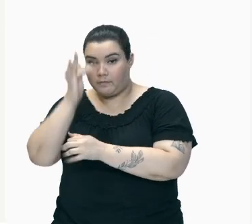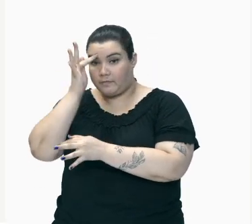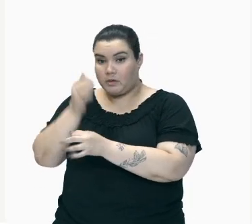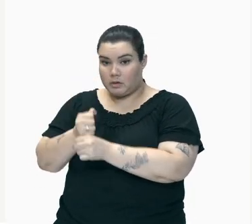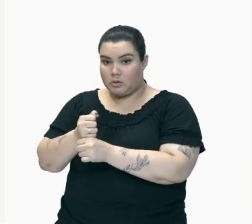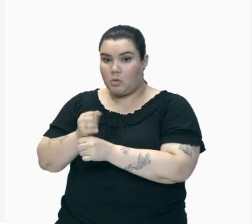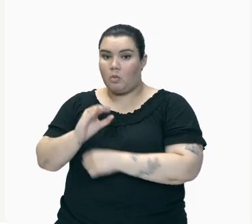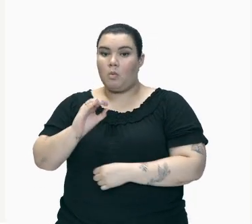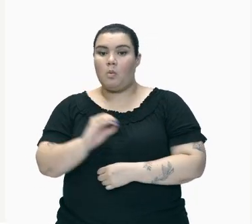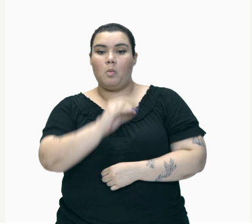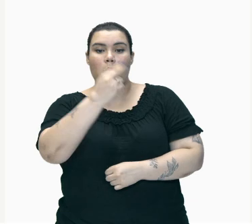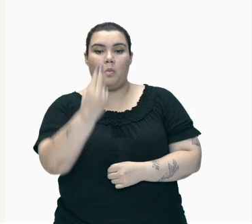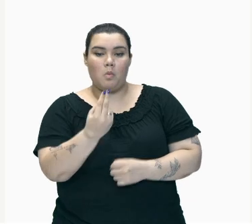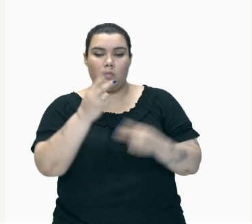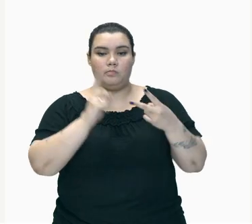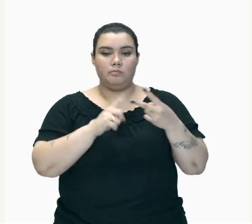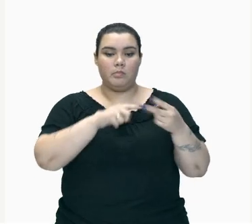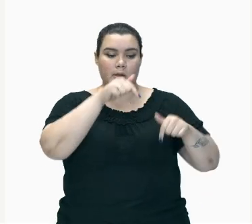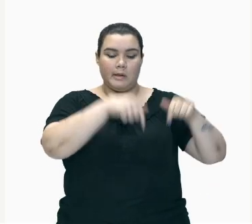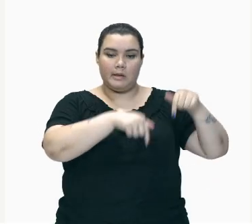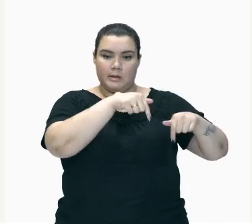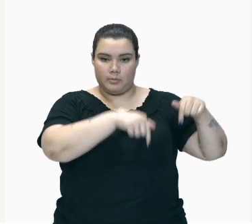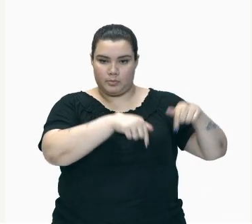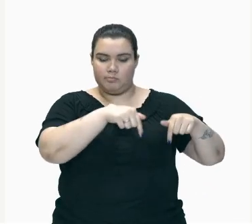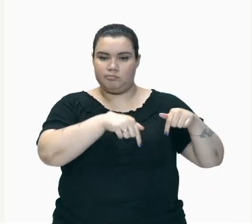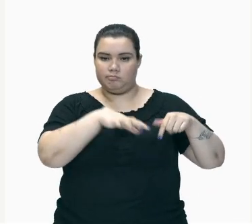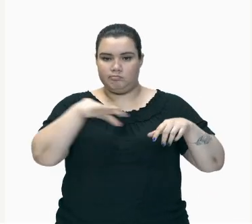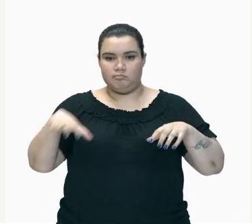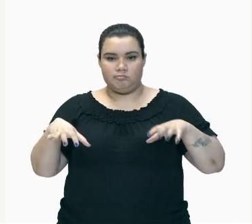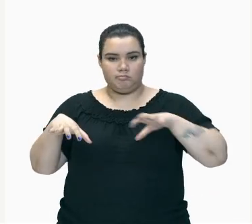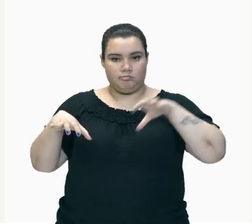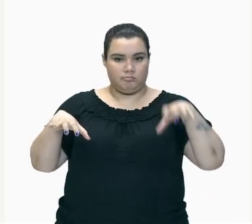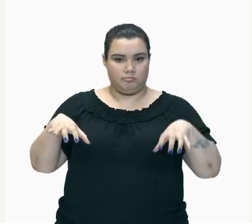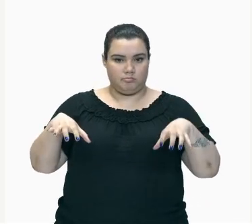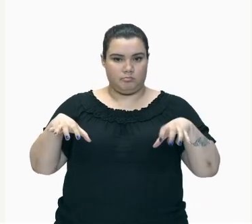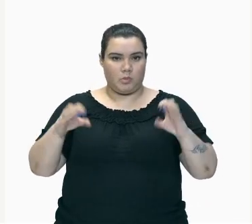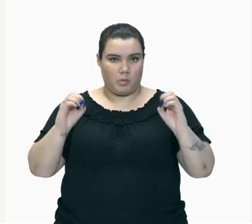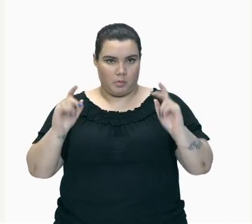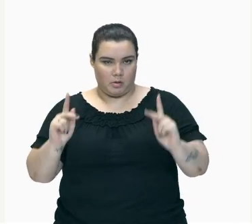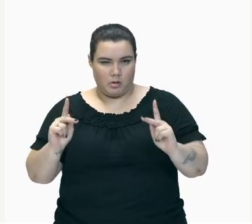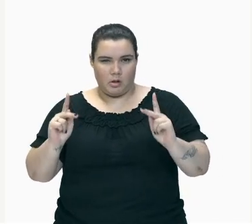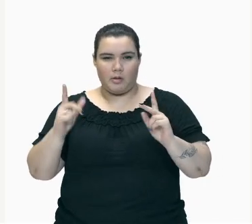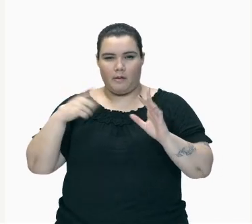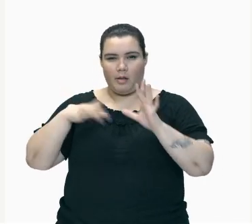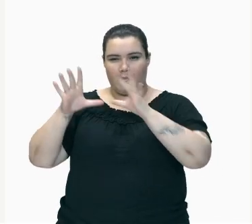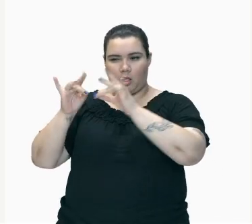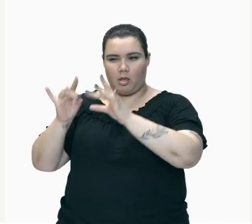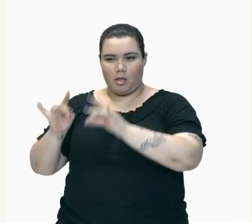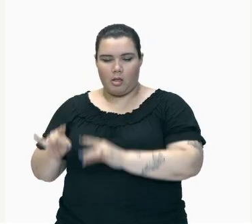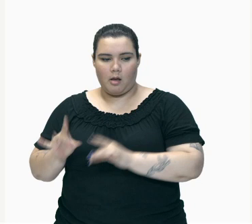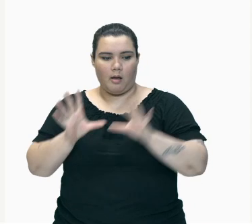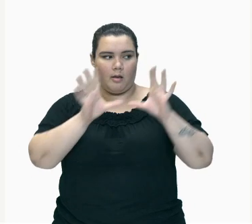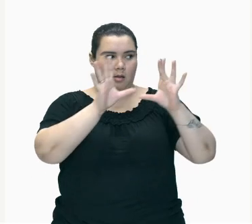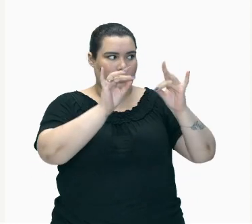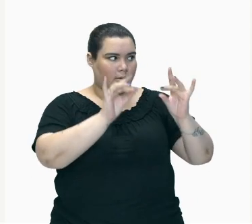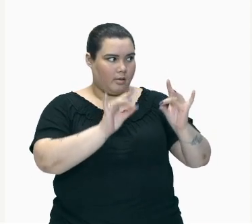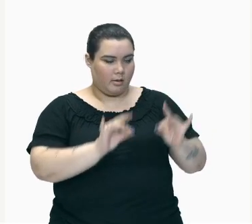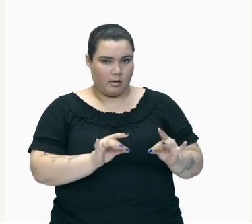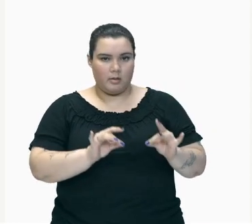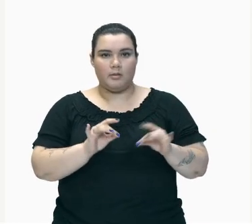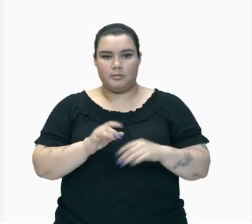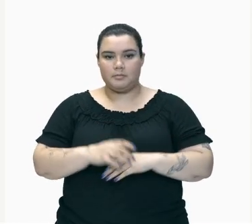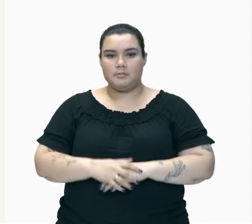químicos Ou E aí preste Bastante atenção Nesses pontos Que nós vamos Falar a diferença De um Para o outro